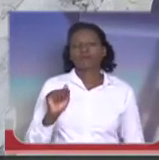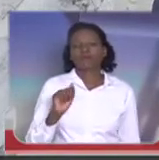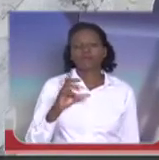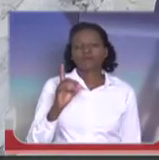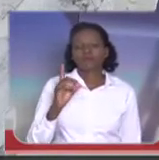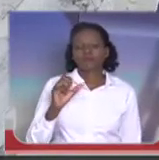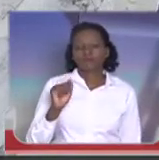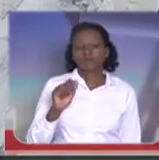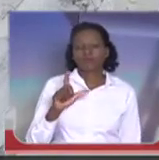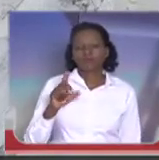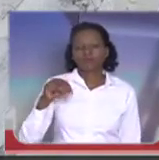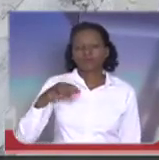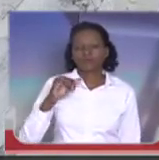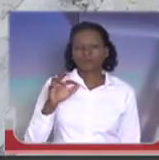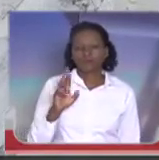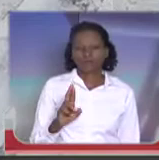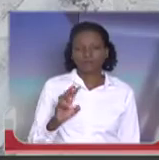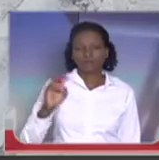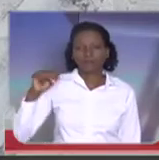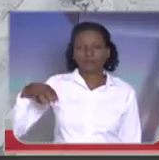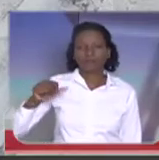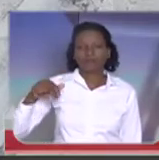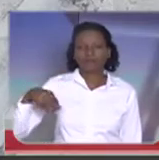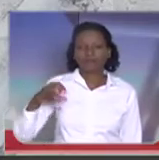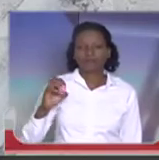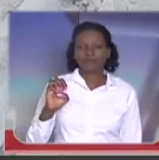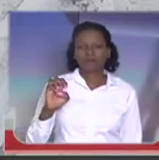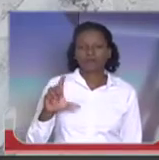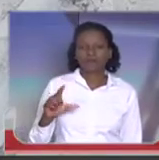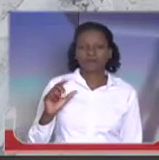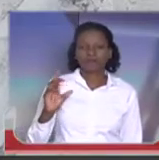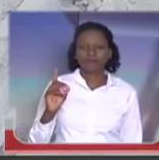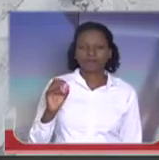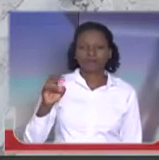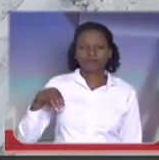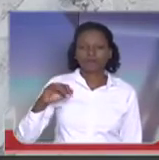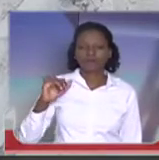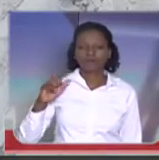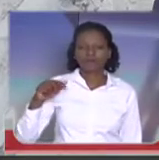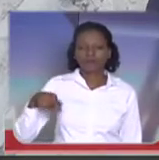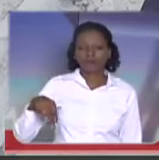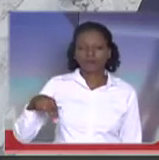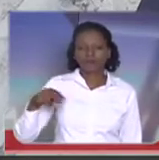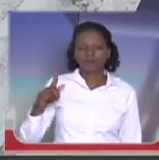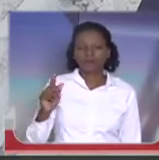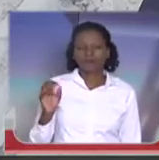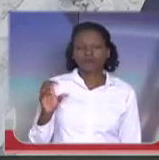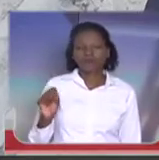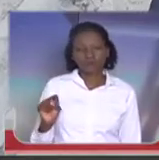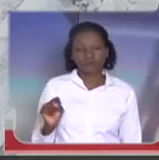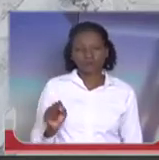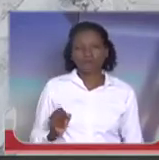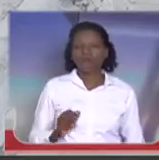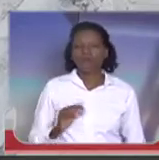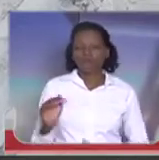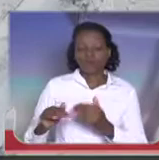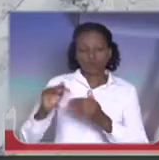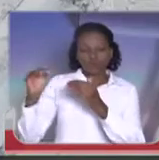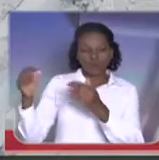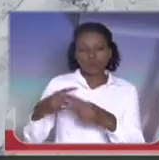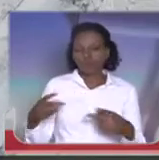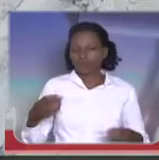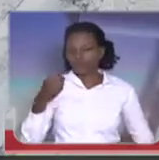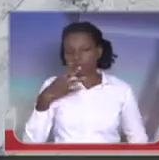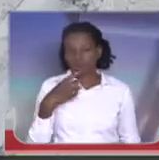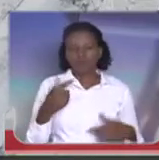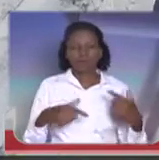Manuel Domingos muito sucesso, muitas coisas boas no seu